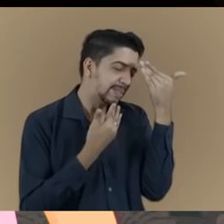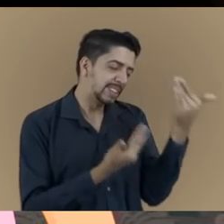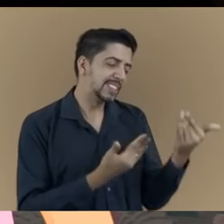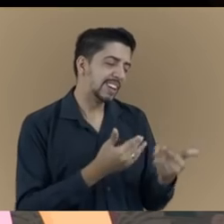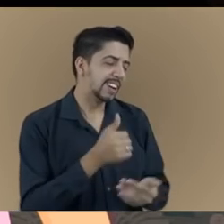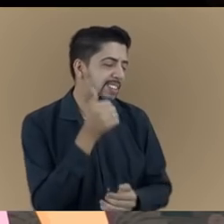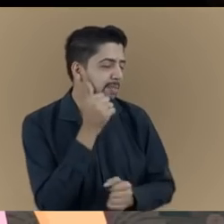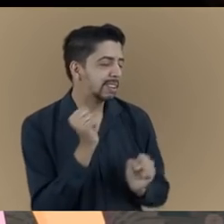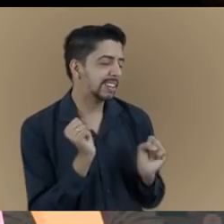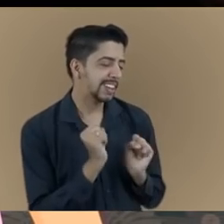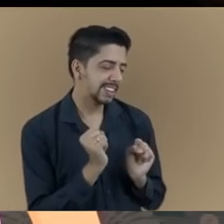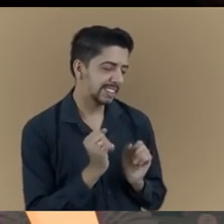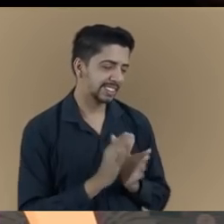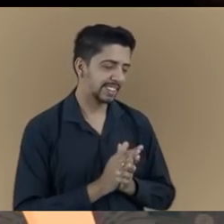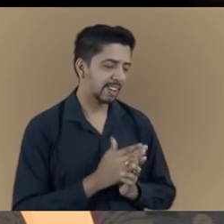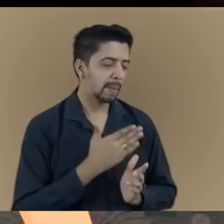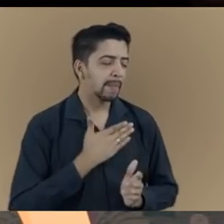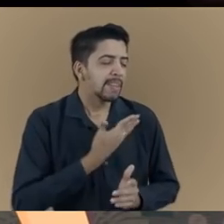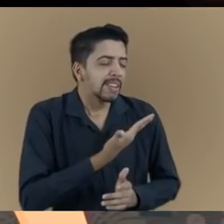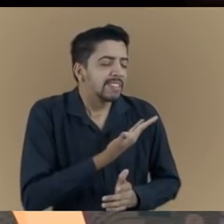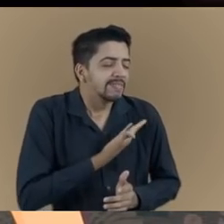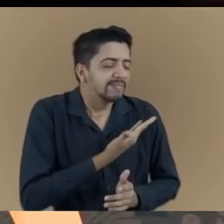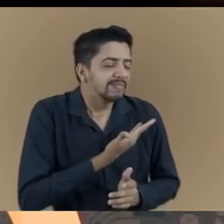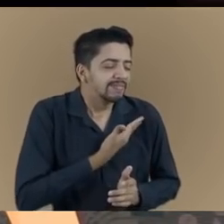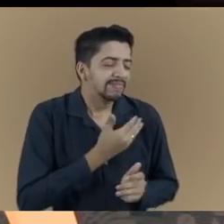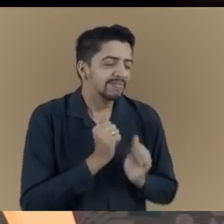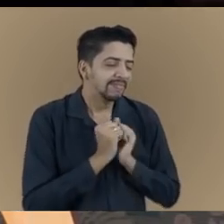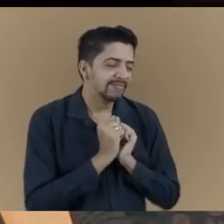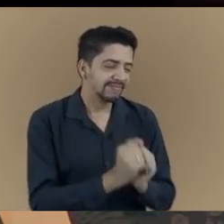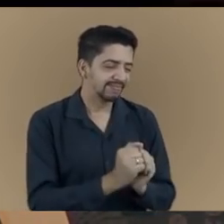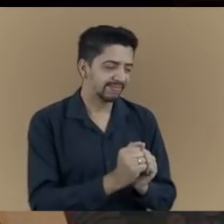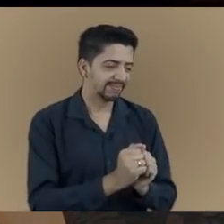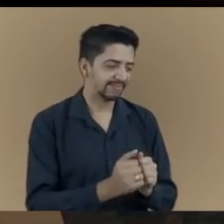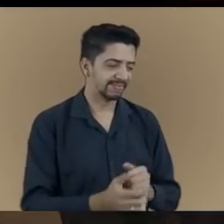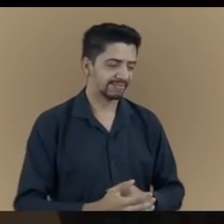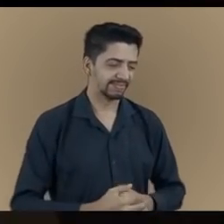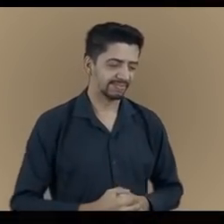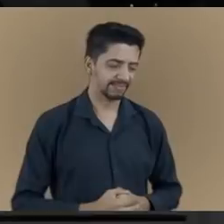Ai, obrigada, minha querida. Minha companheira.